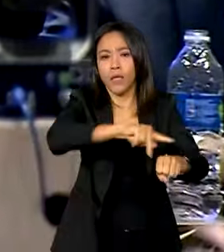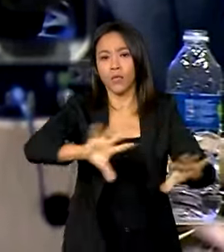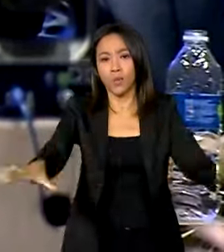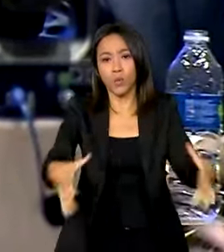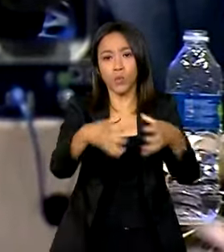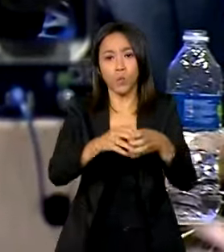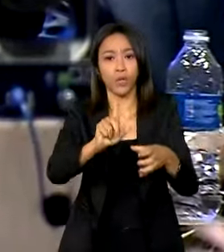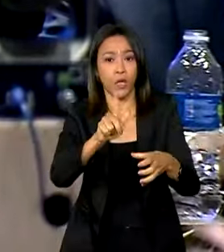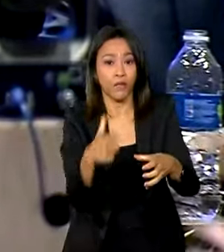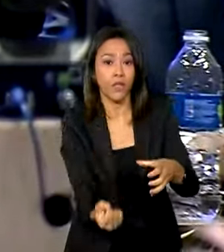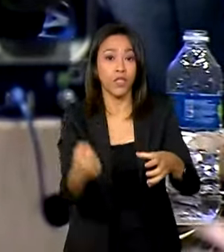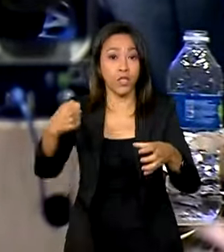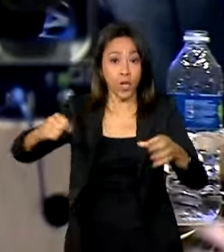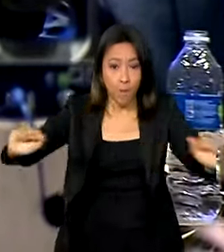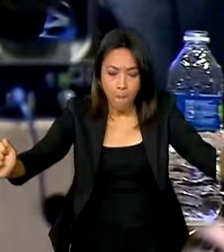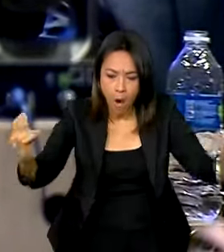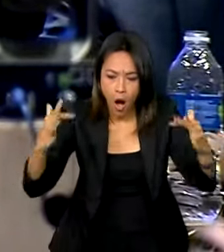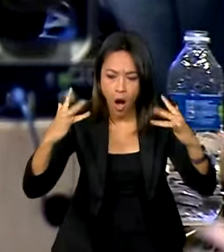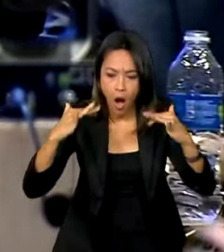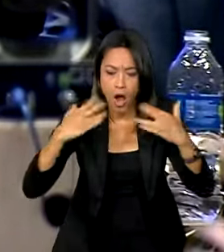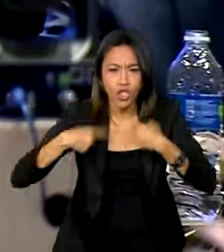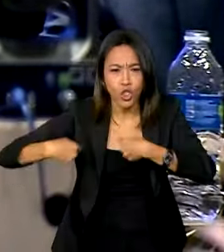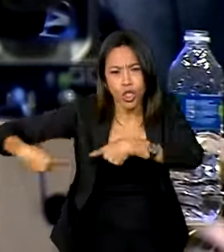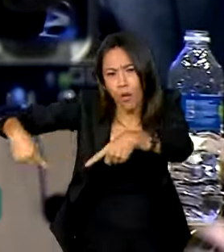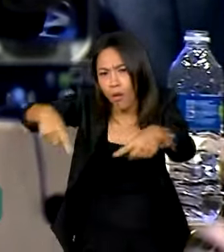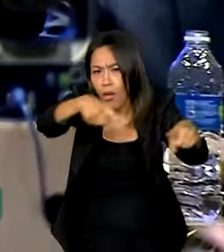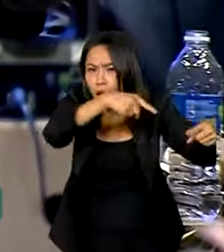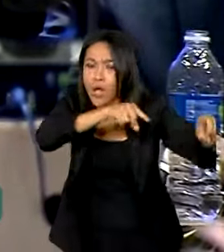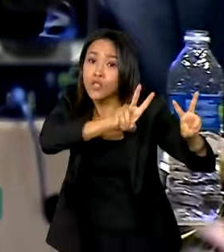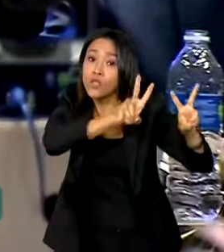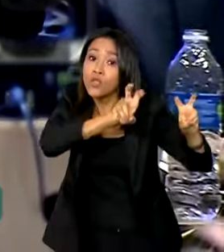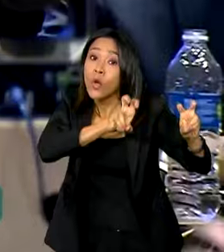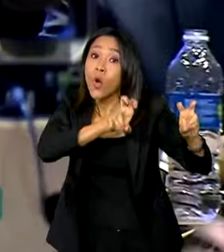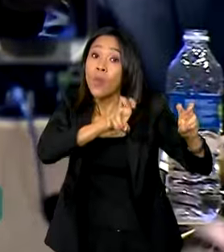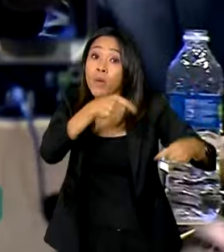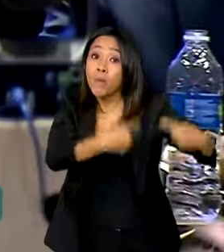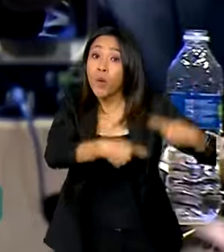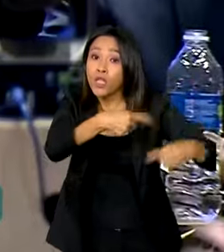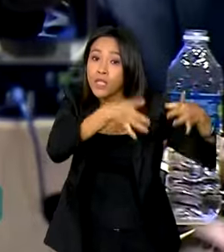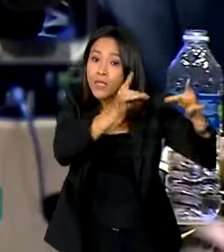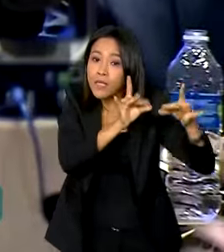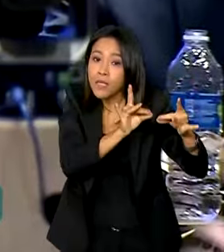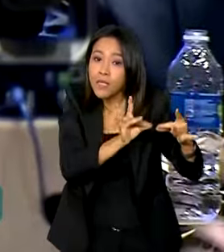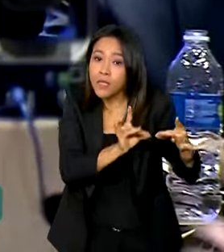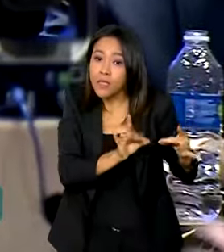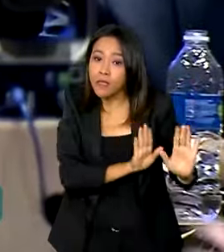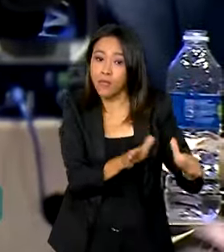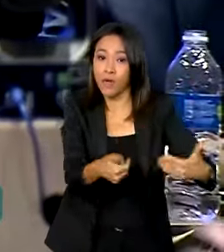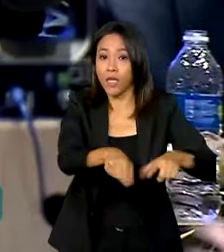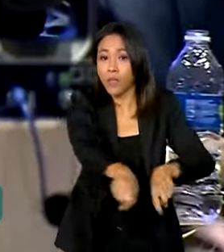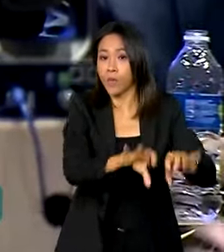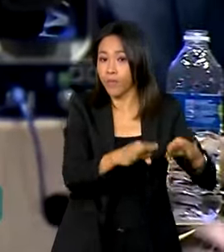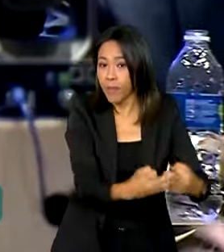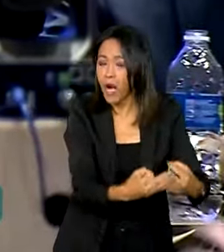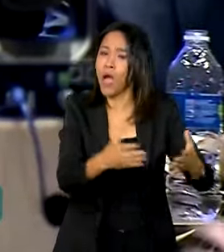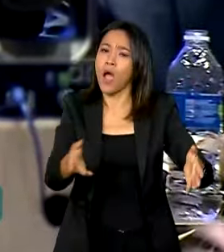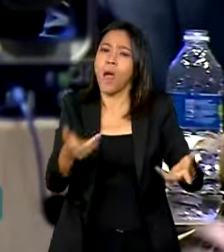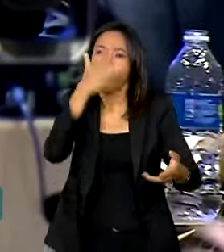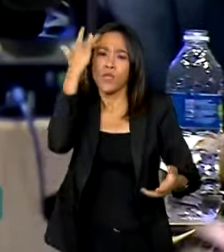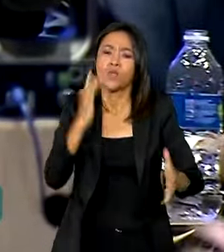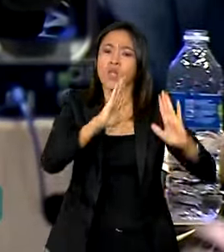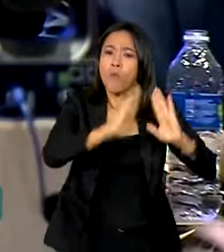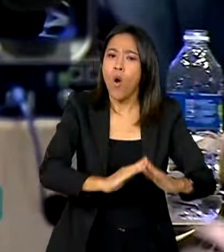dialogar sobre as políticas públicas específicas para a agricultura familiar. Os camponeses, povos